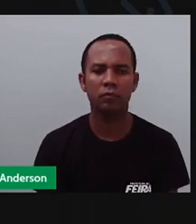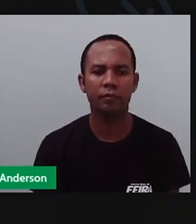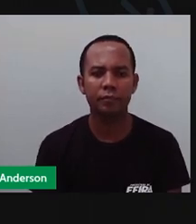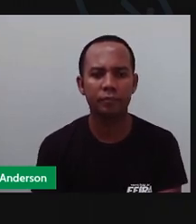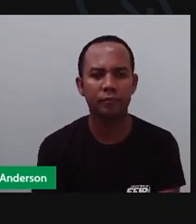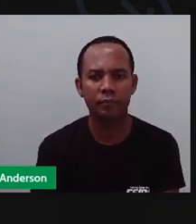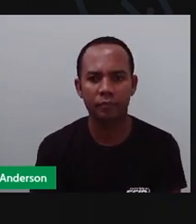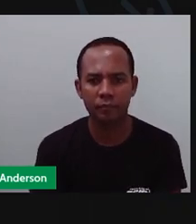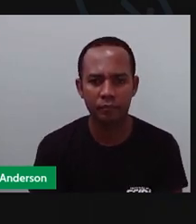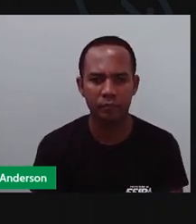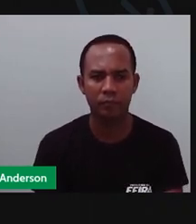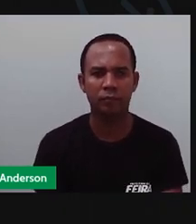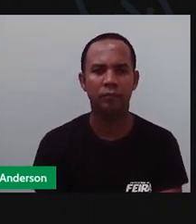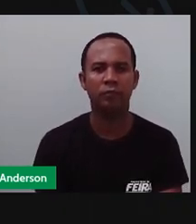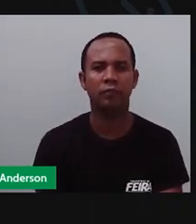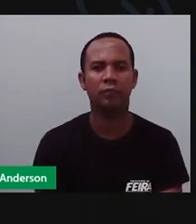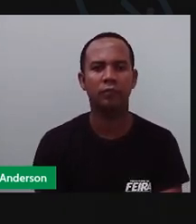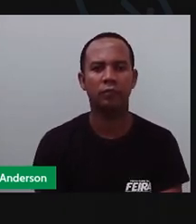Ó. Ó.